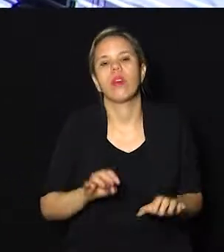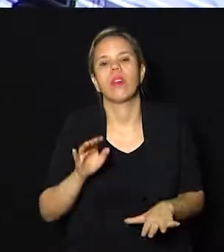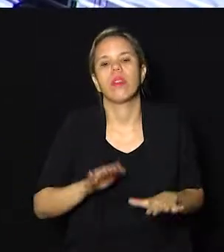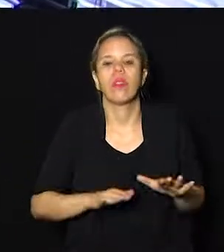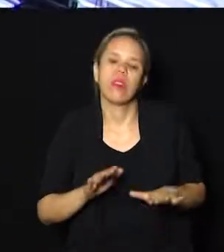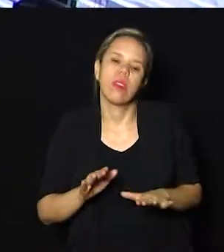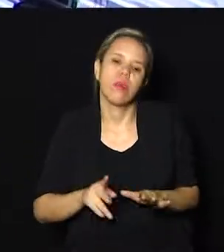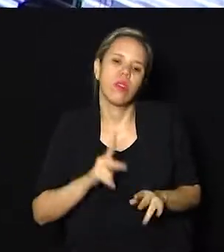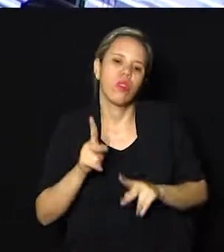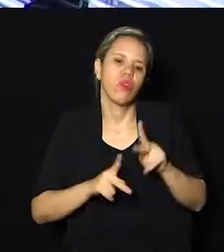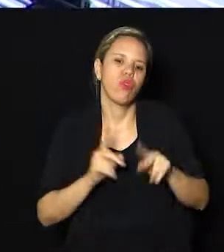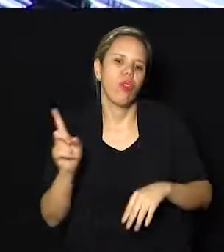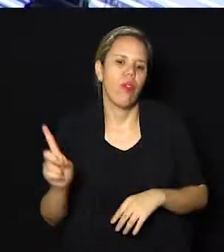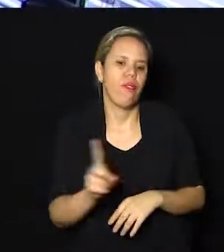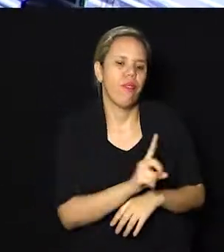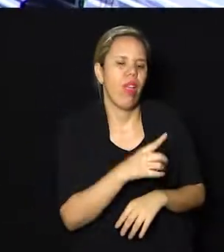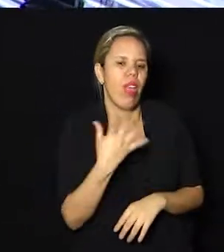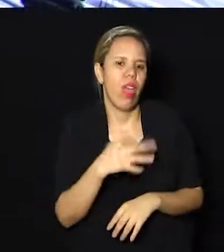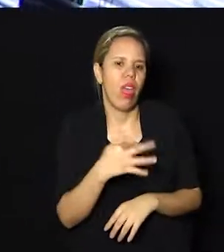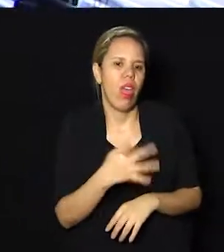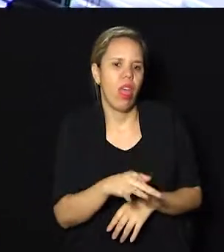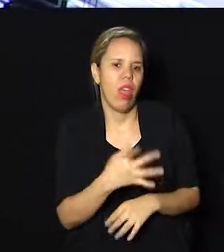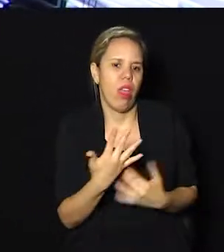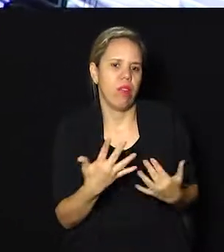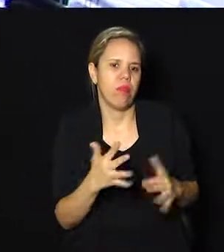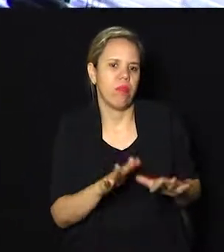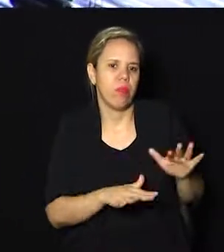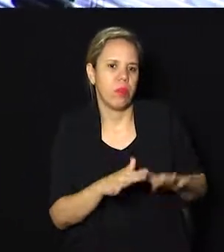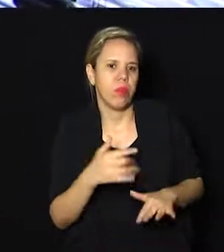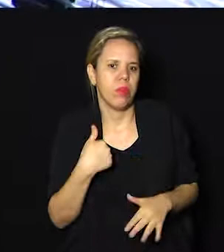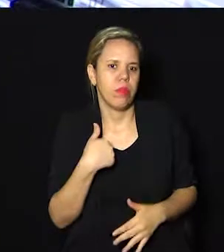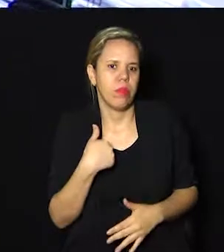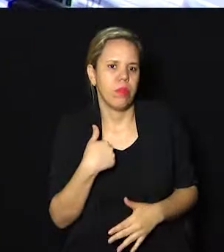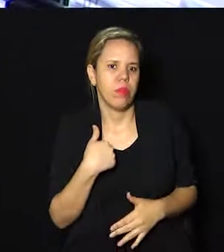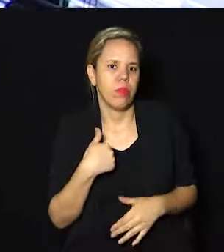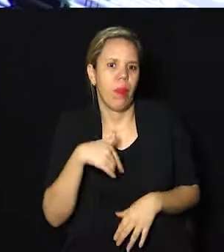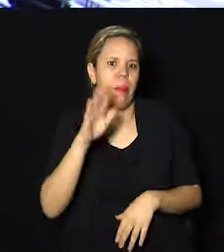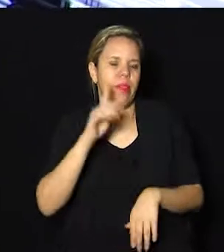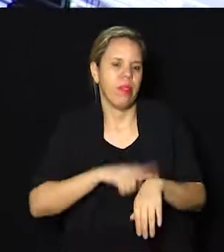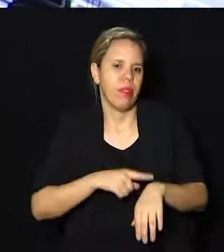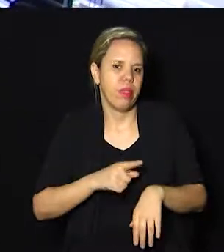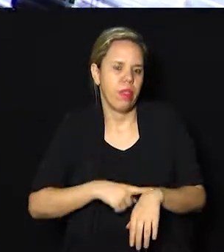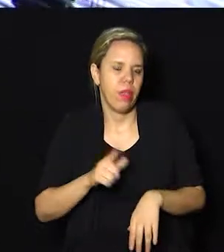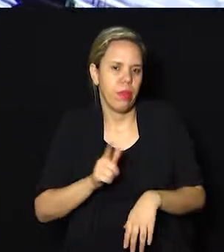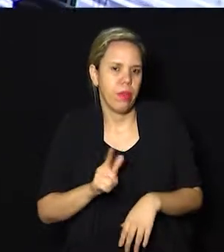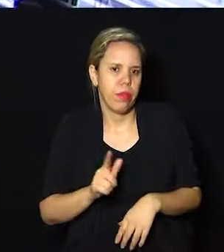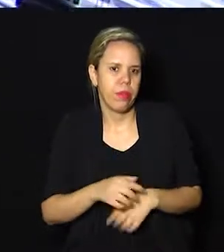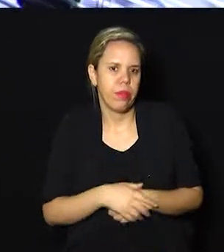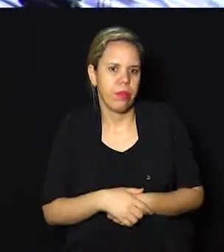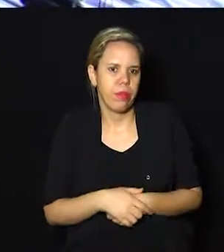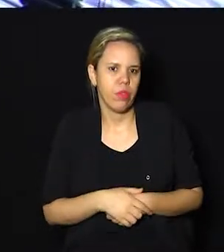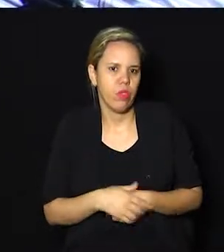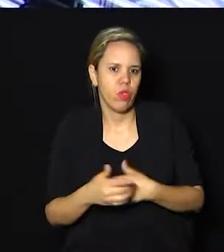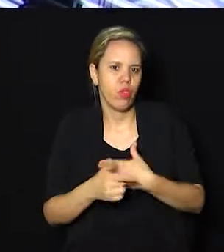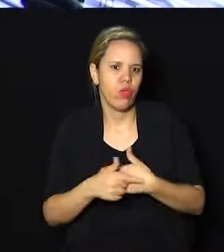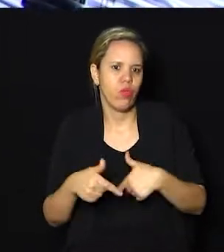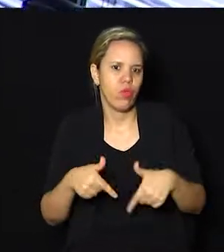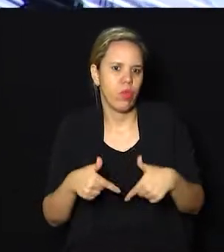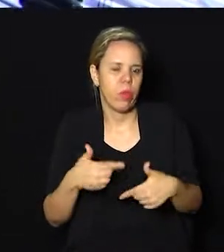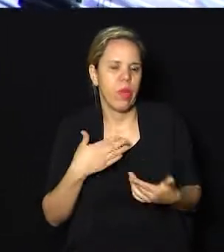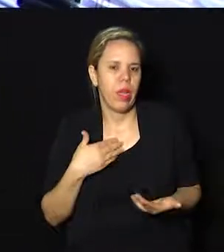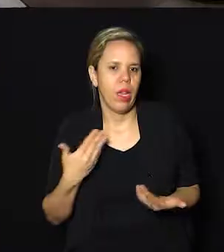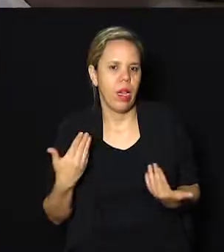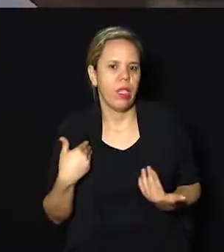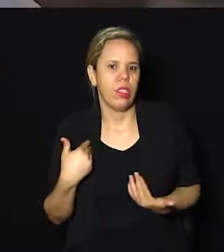vezes o paciente vem com uma dor específica, onde a gente passa mais tempo, lógico, mas a função da quiropraxia